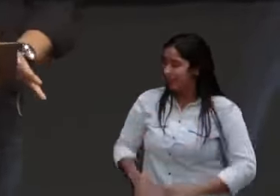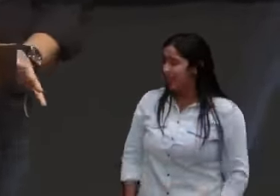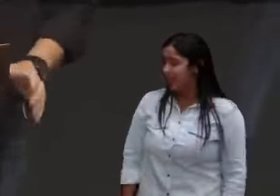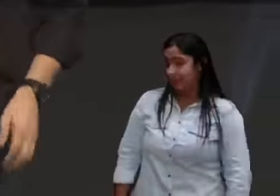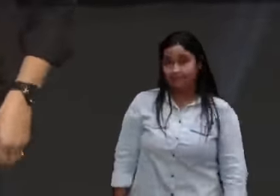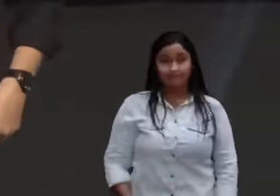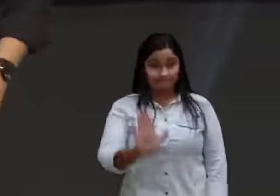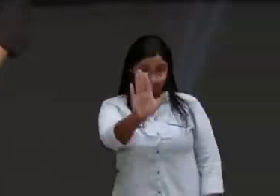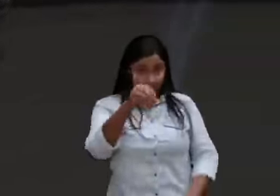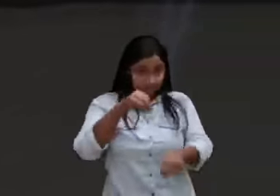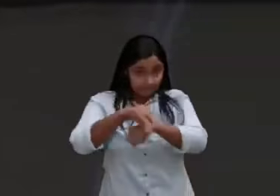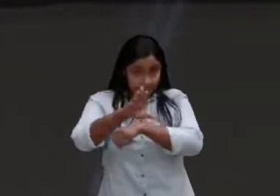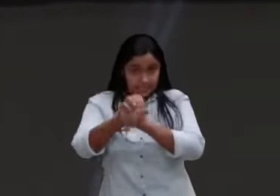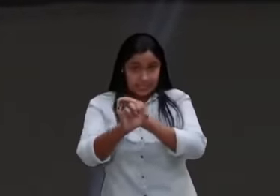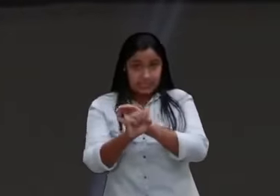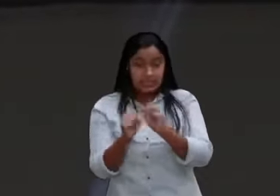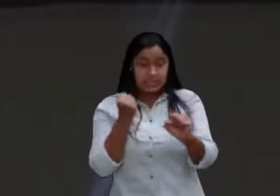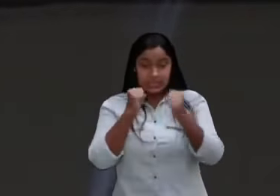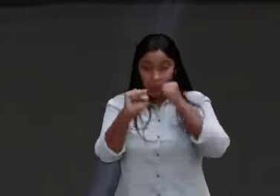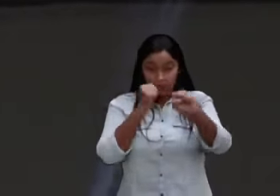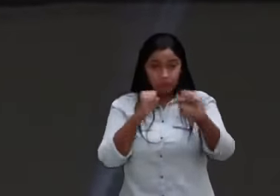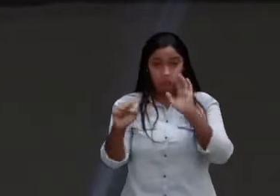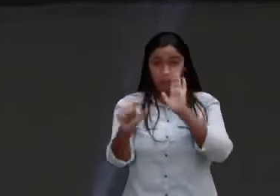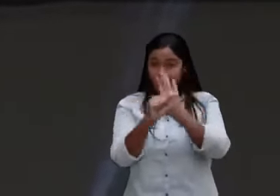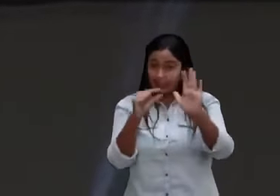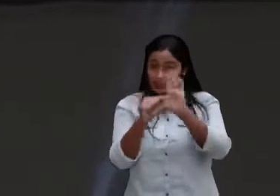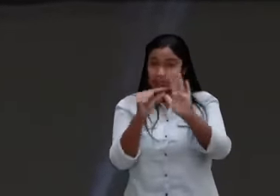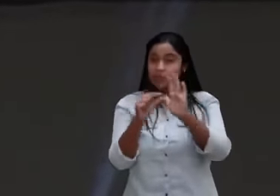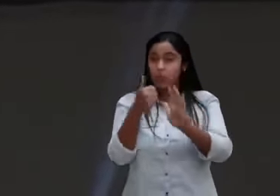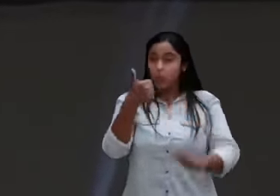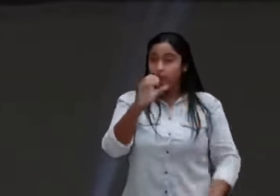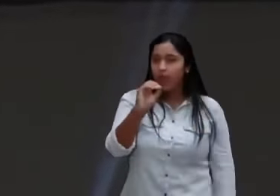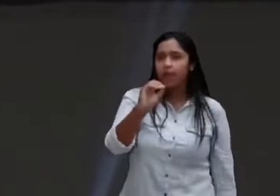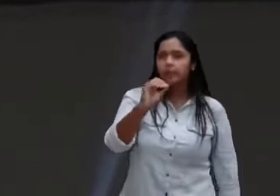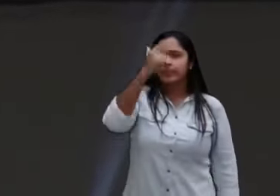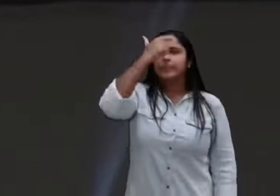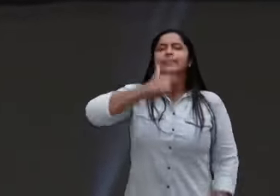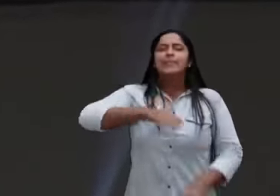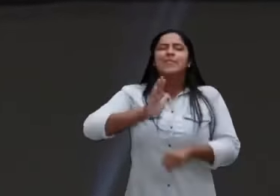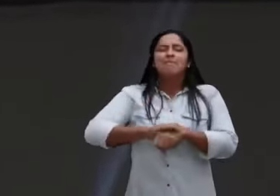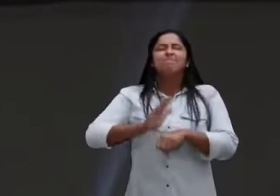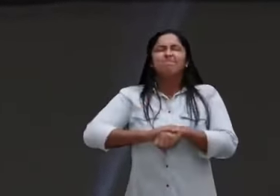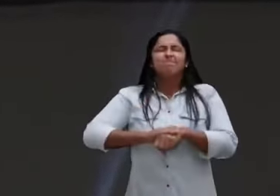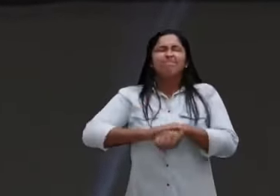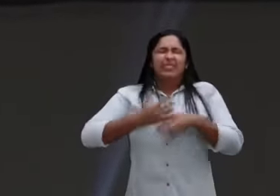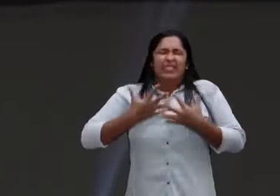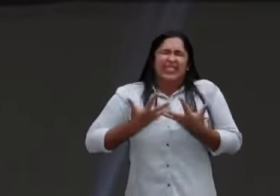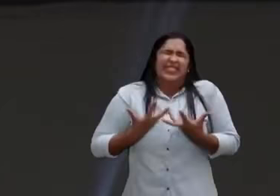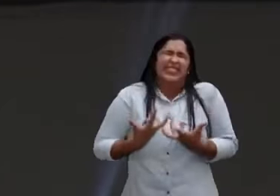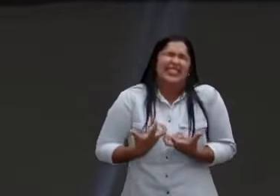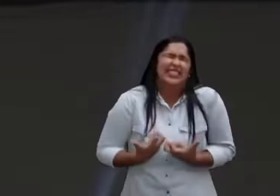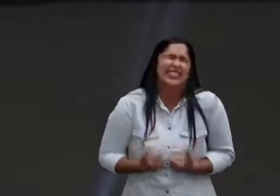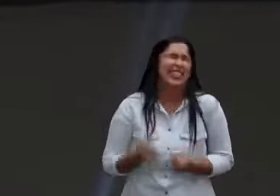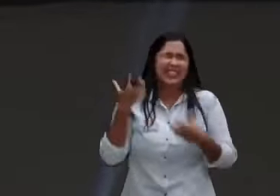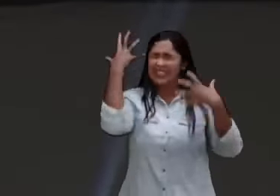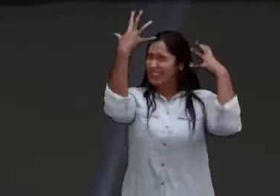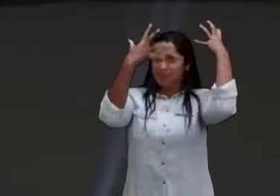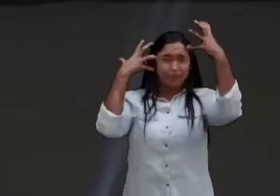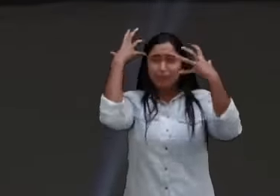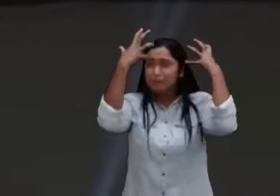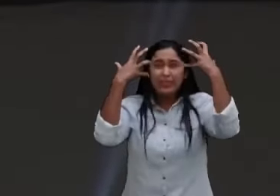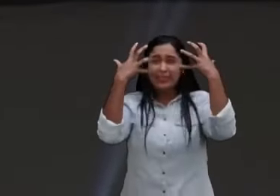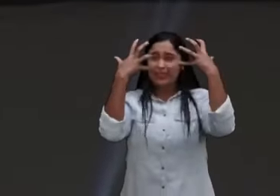ele fala, eu criei, ainda que tenha dito, estou muito aflito. Em pânico eu disse,